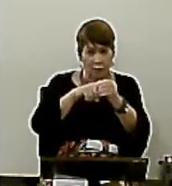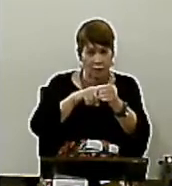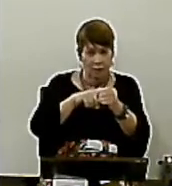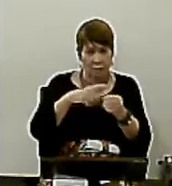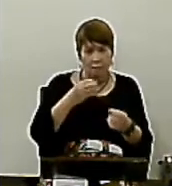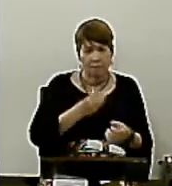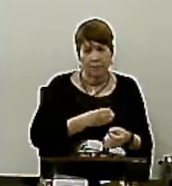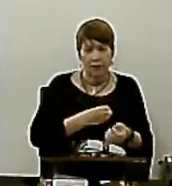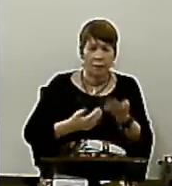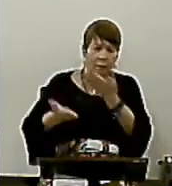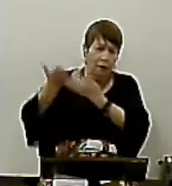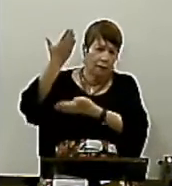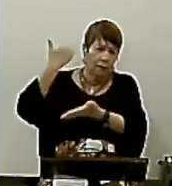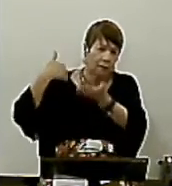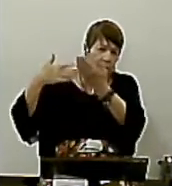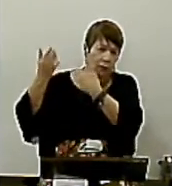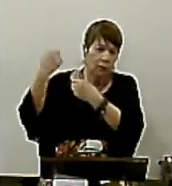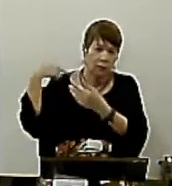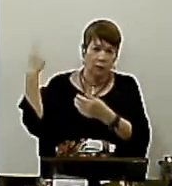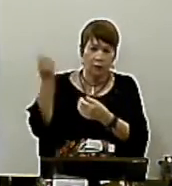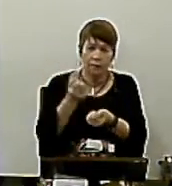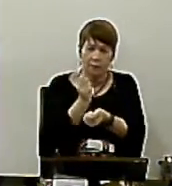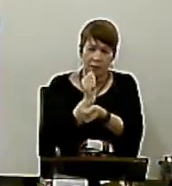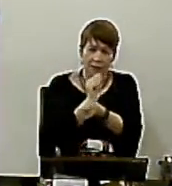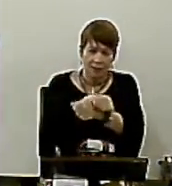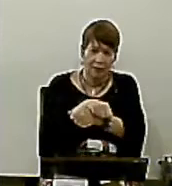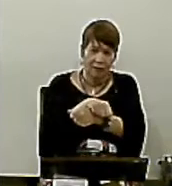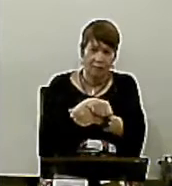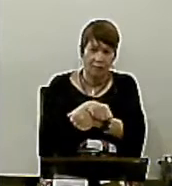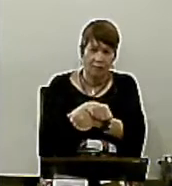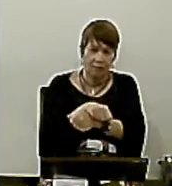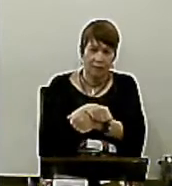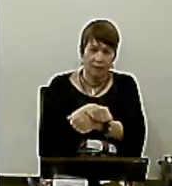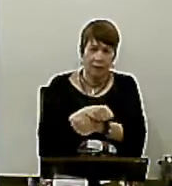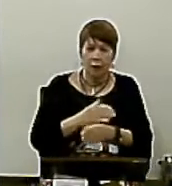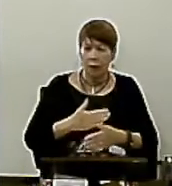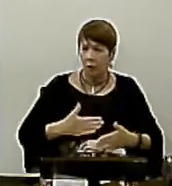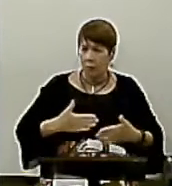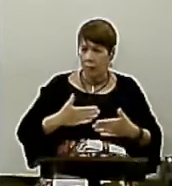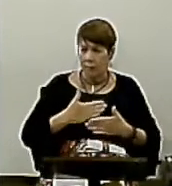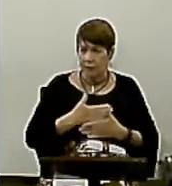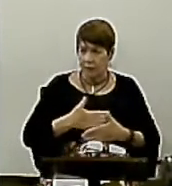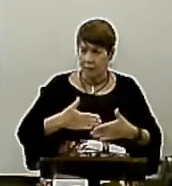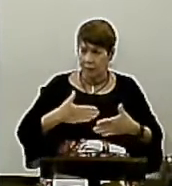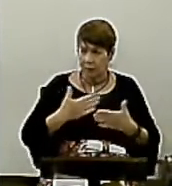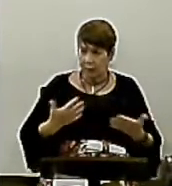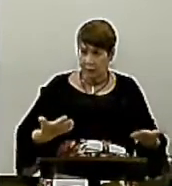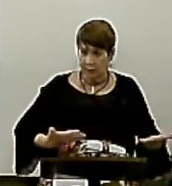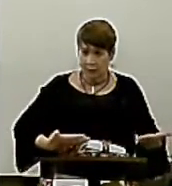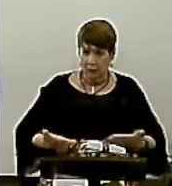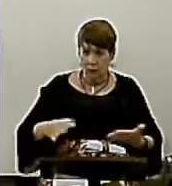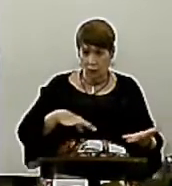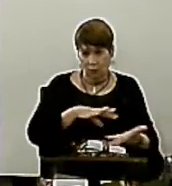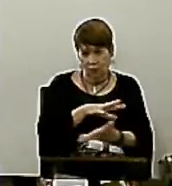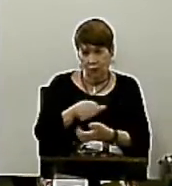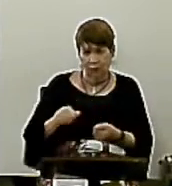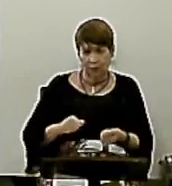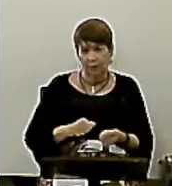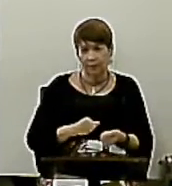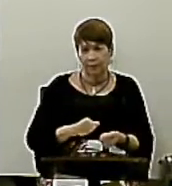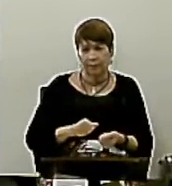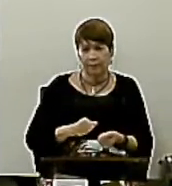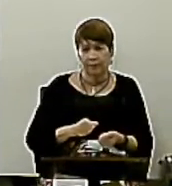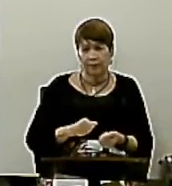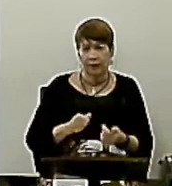nós éramos Escravos De toda sorte De paixões E prazeres Paulo escreve isso Em Tito Capítulo 3